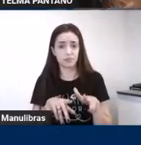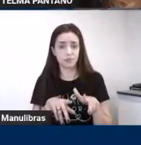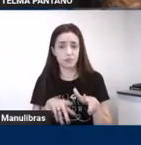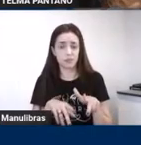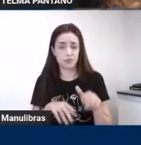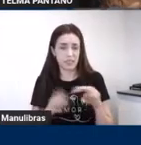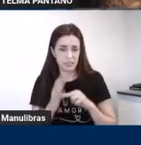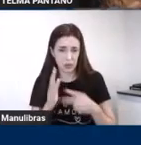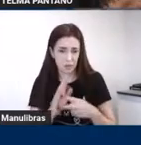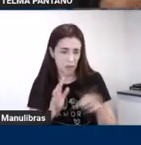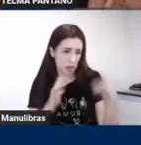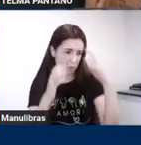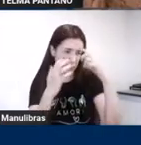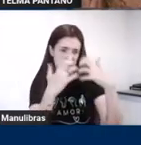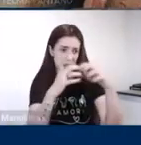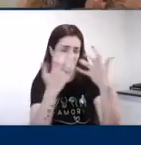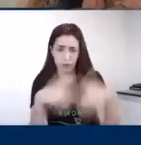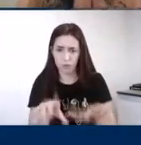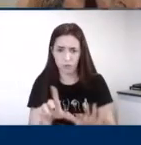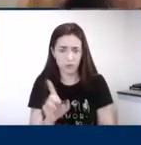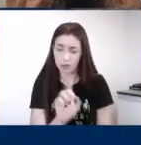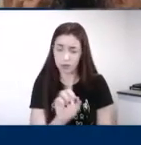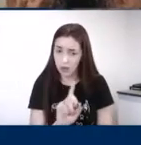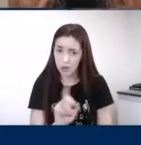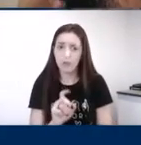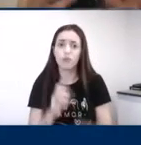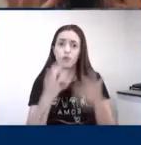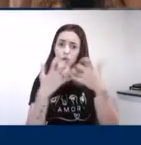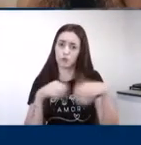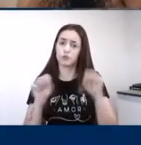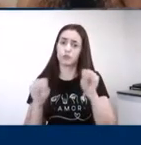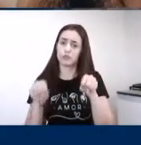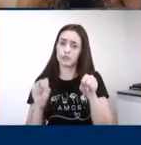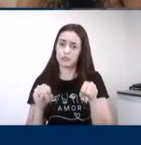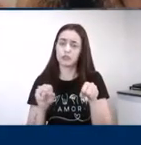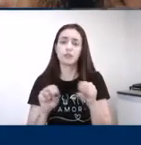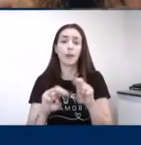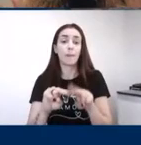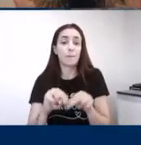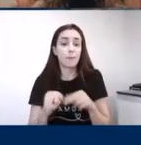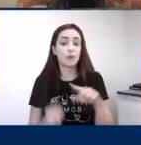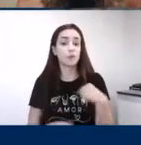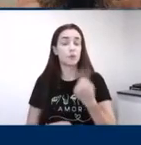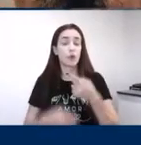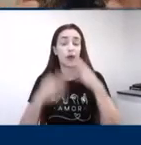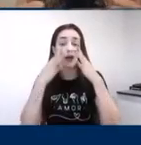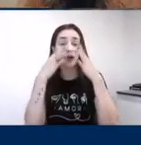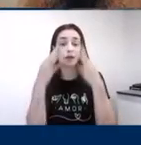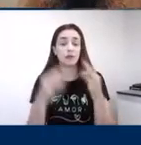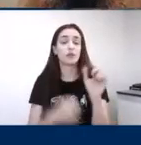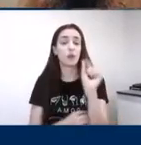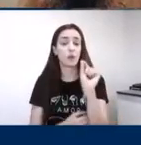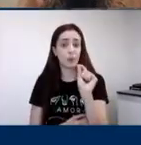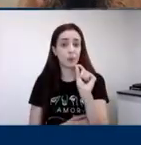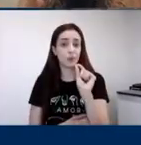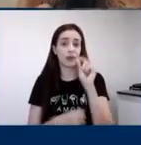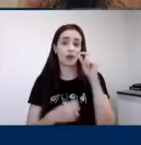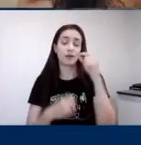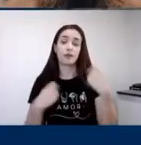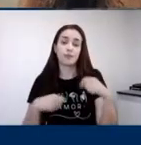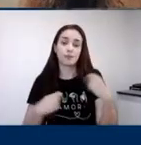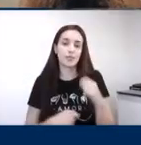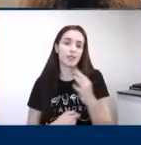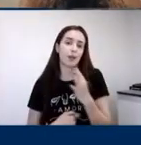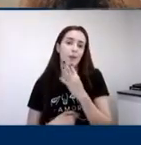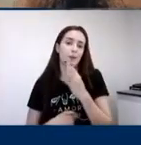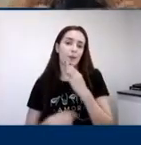funcionando direito. Então, o grande ponto que mostra para a gente se o cérebro está legal ou não, é